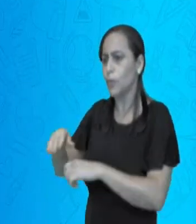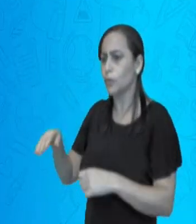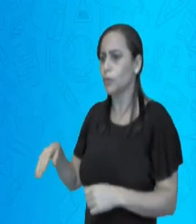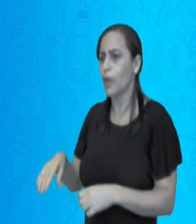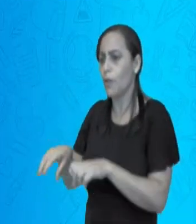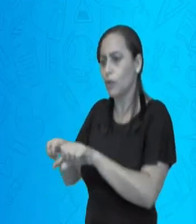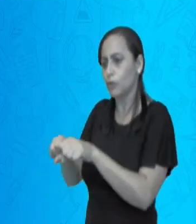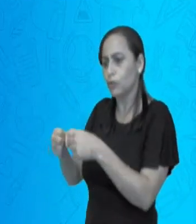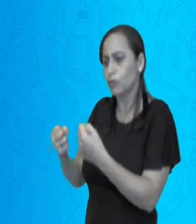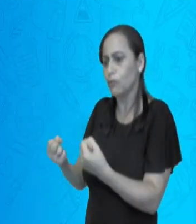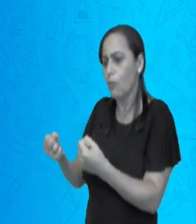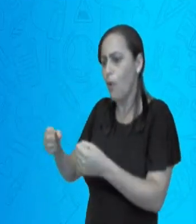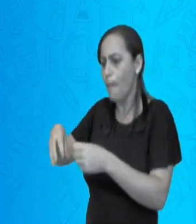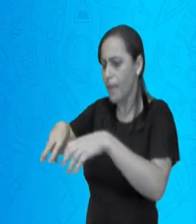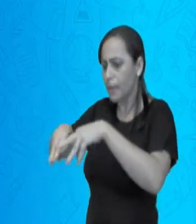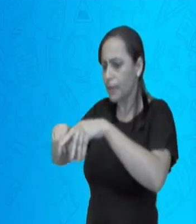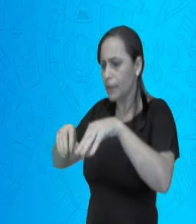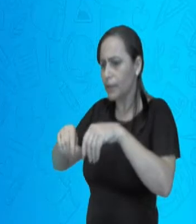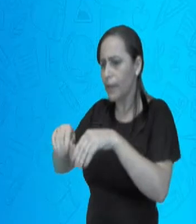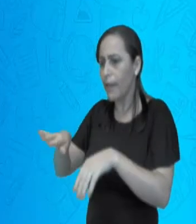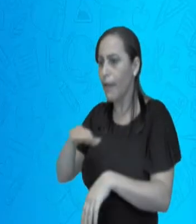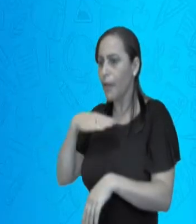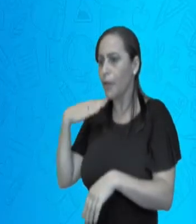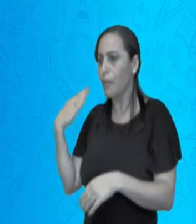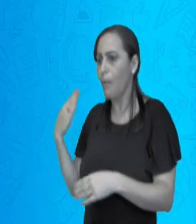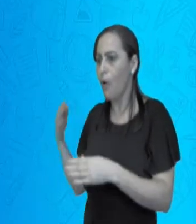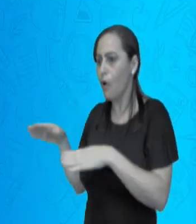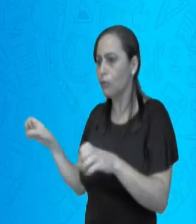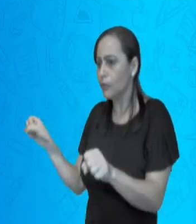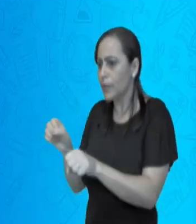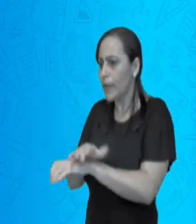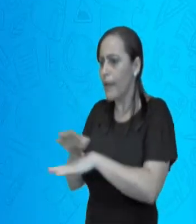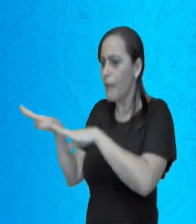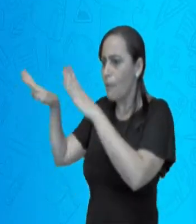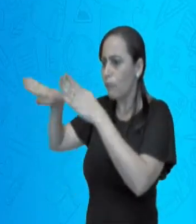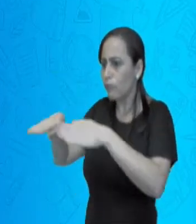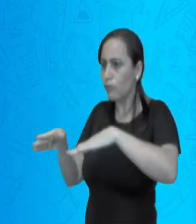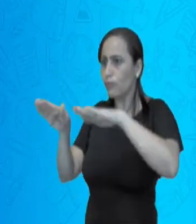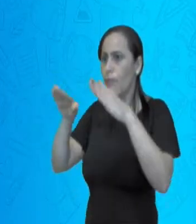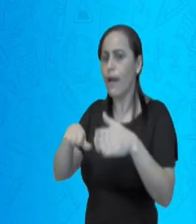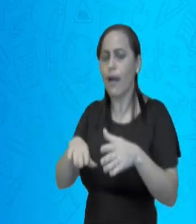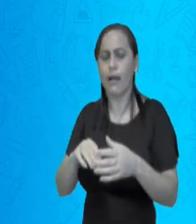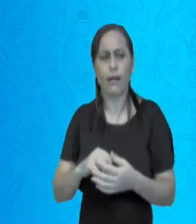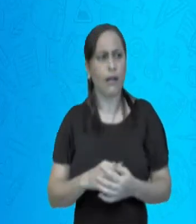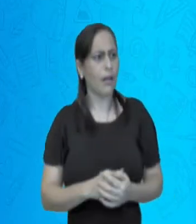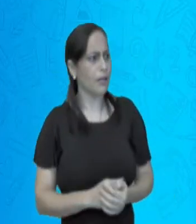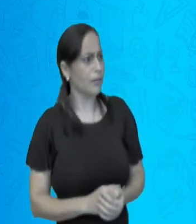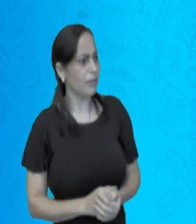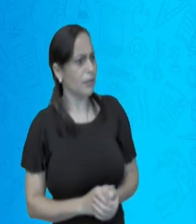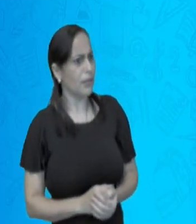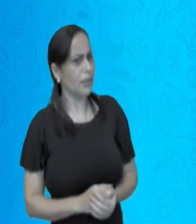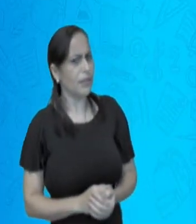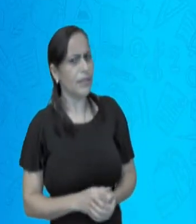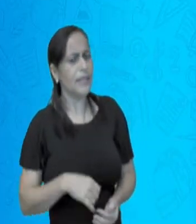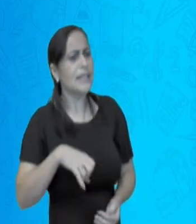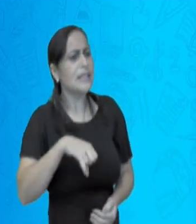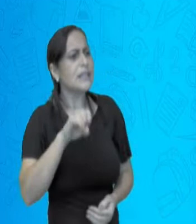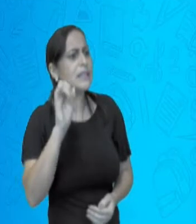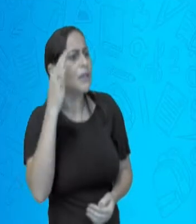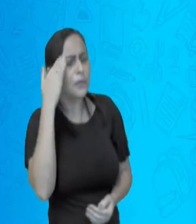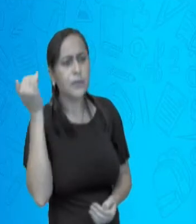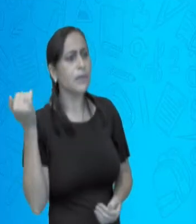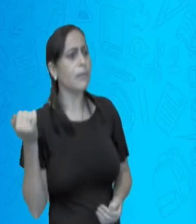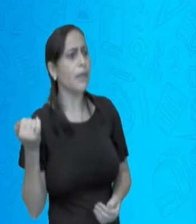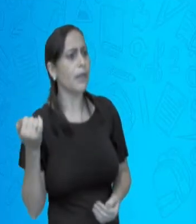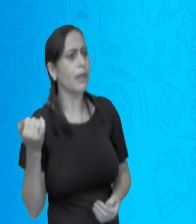e morre aonde acaba o mar. Aí o ferreiro ficou cismado e falou assim, mas e se eu não adivinhar, o que é eu